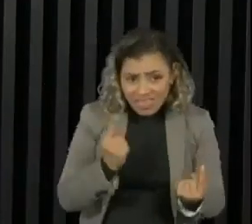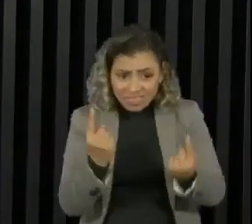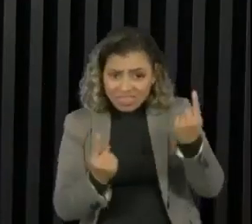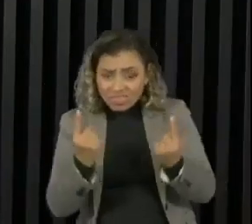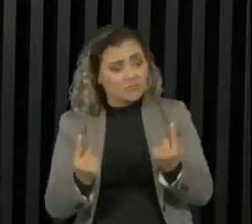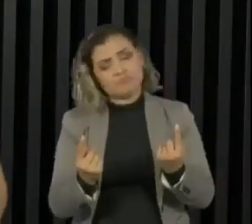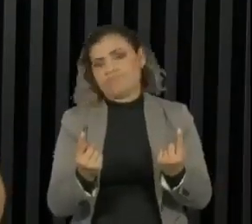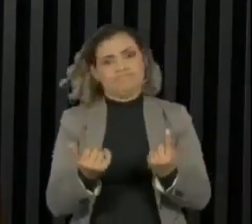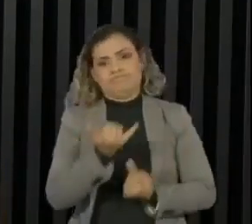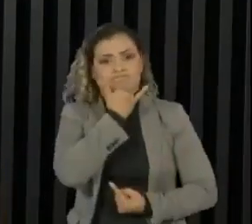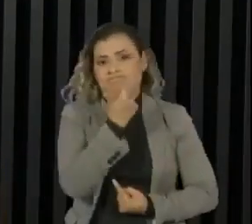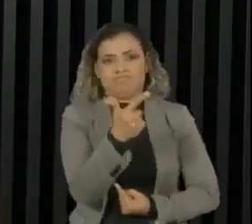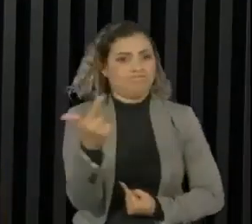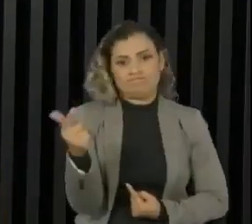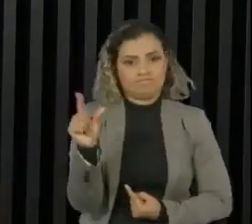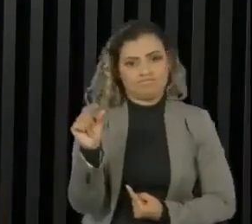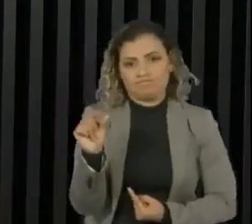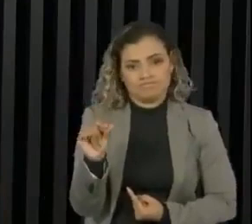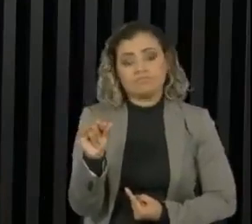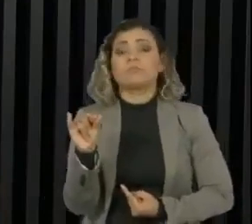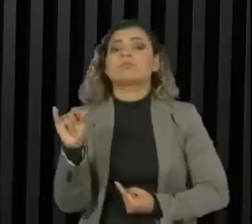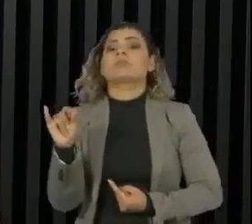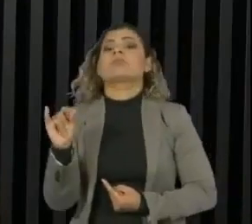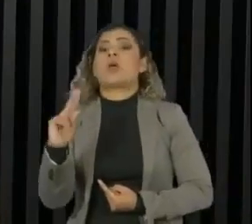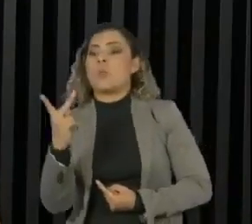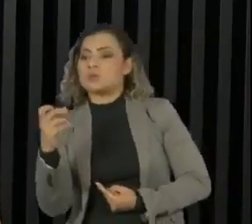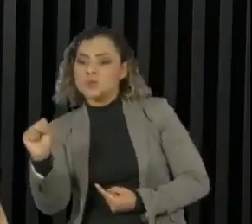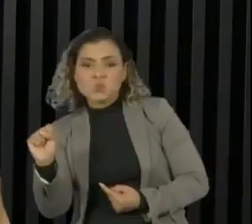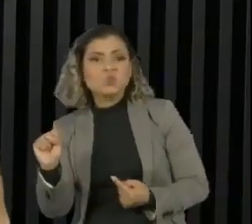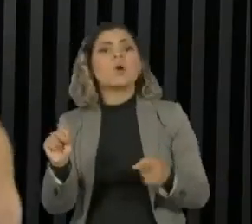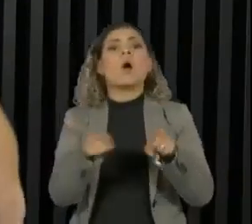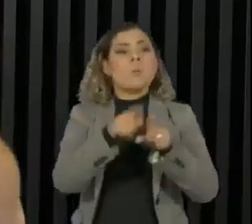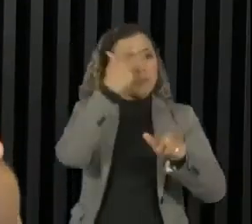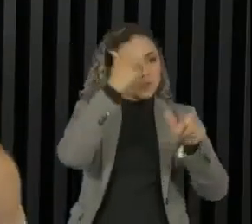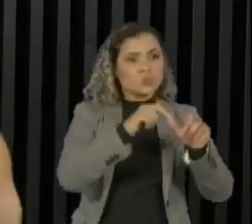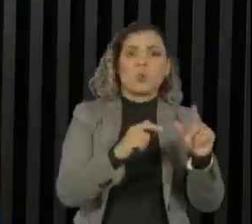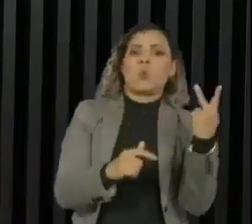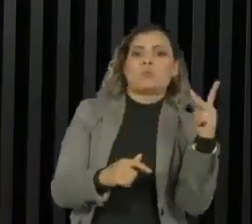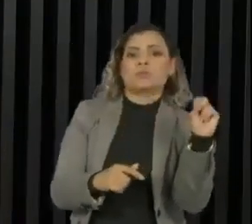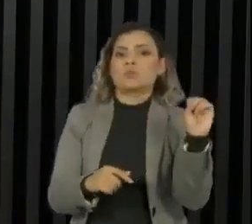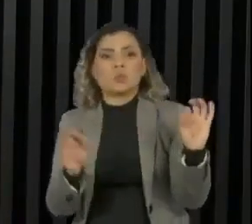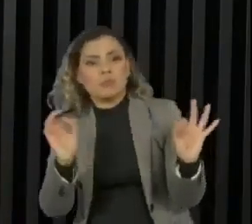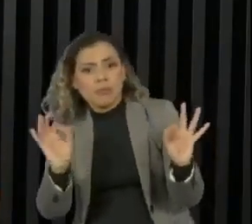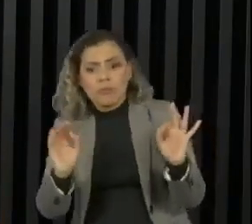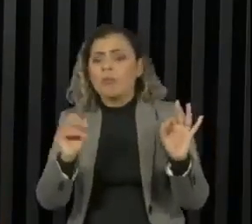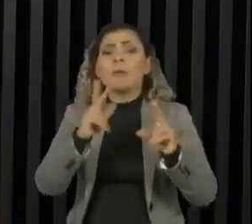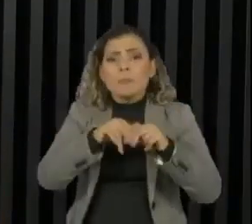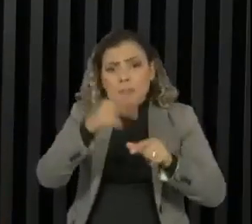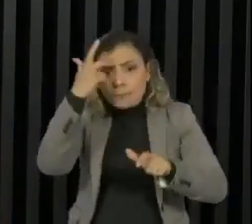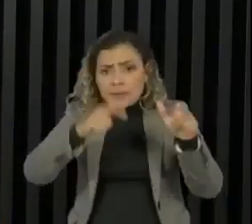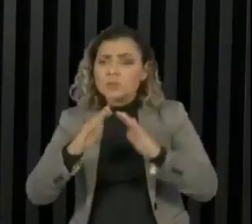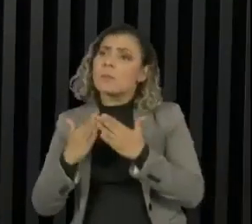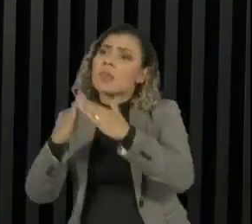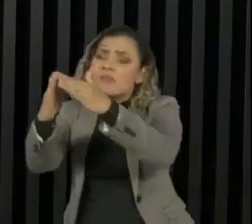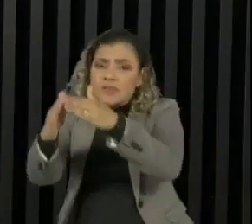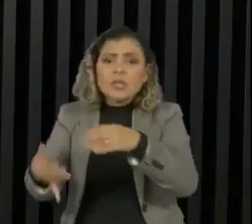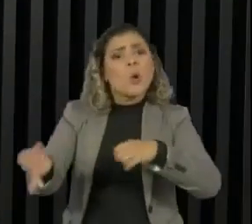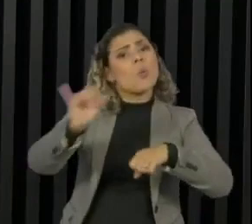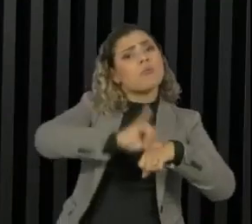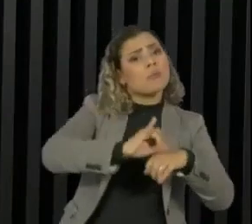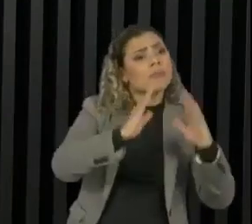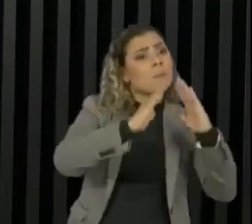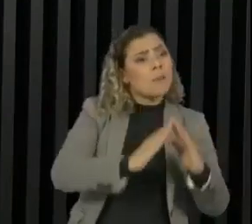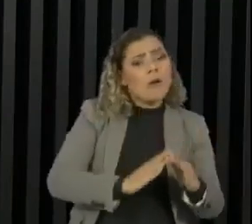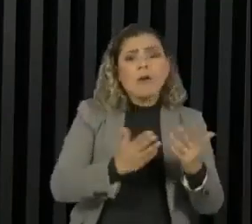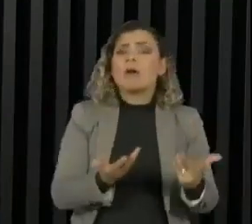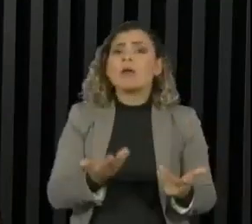homossexuais e heterossexuais não existe, entre pessoas de periferia e pessoas que estão no centro da cidade,